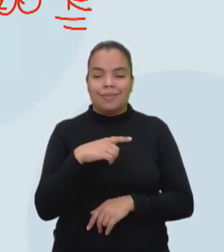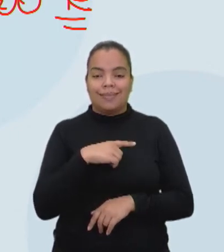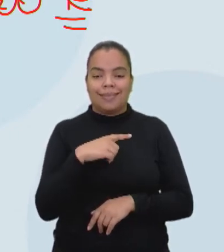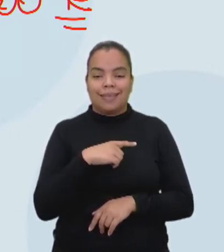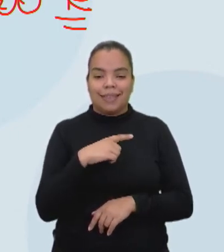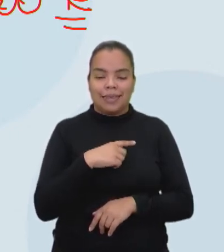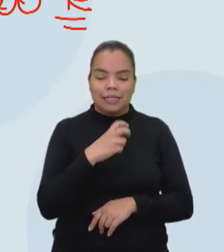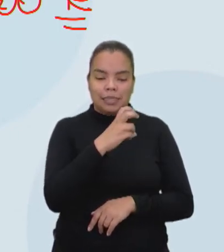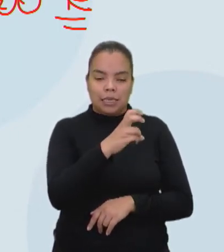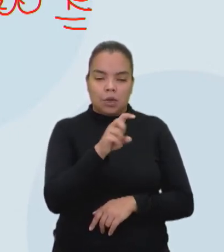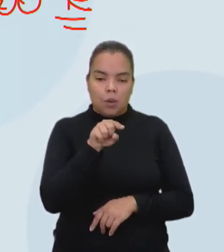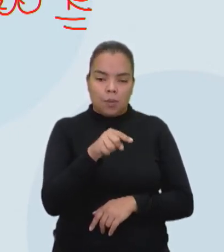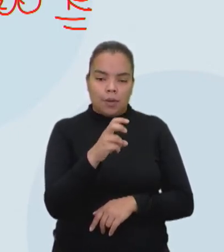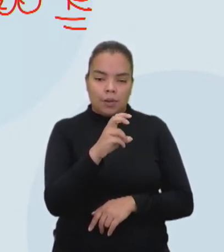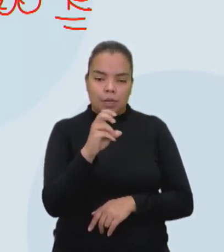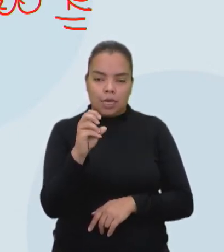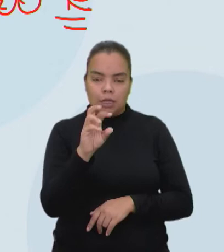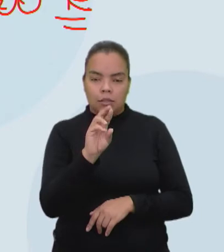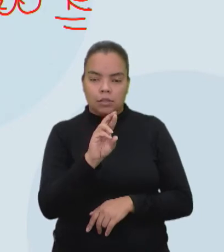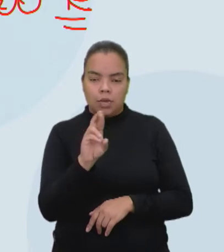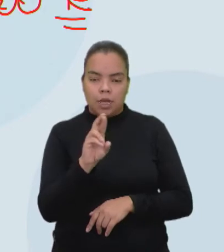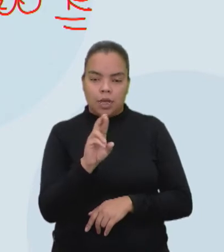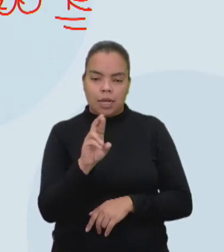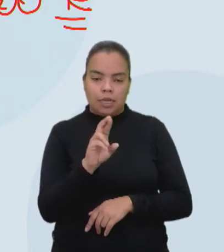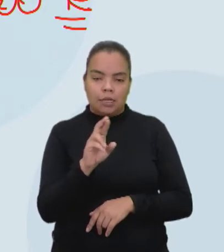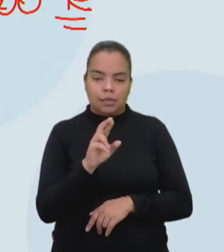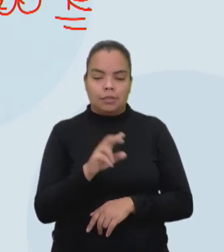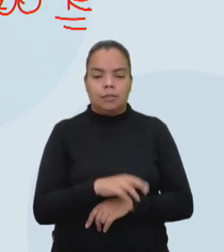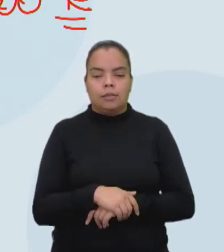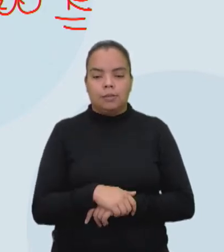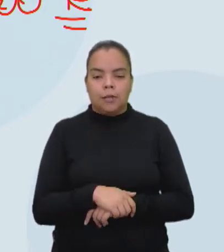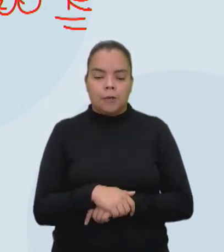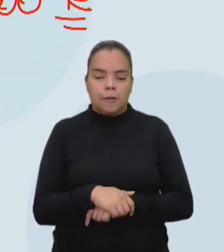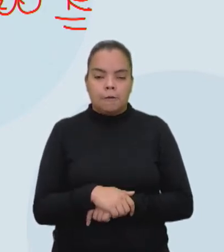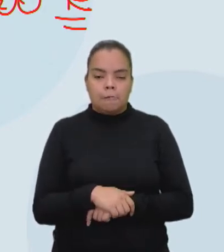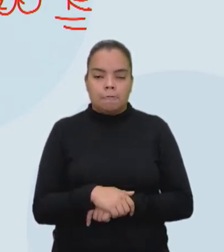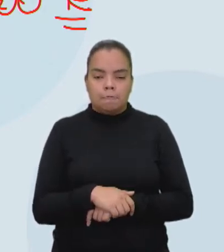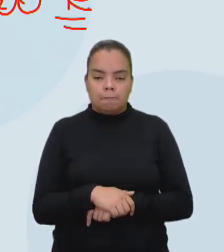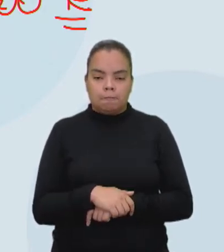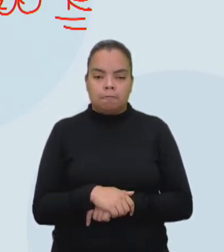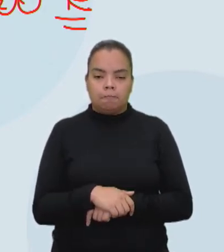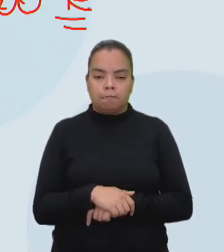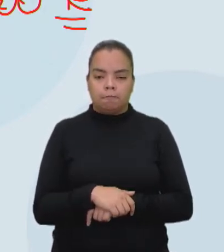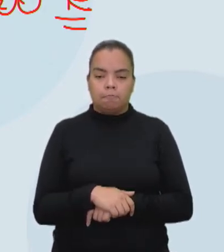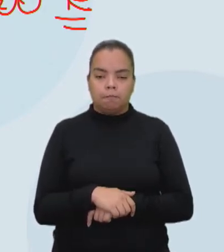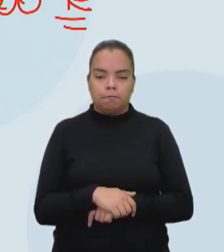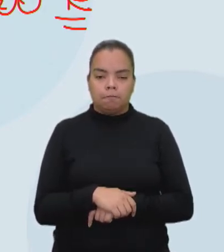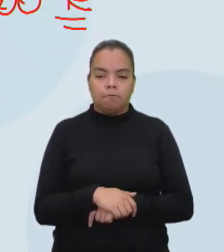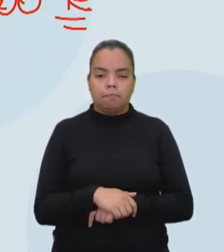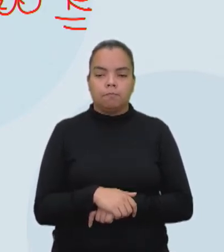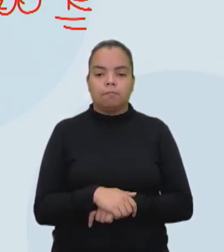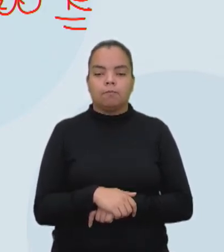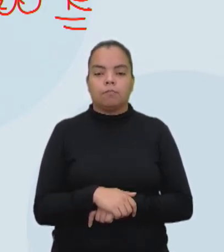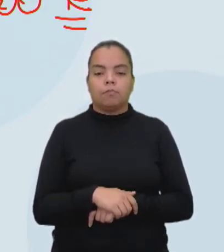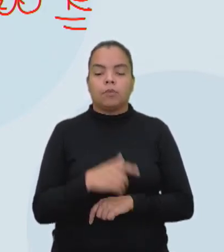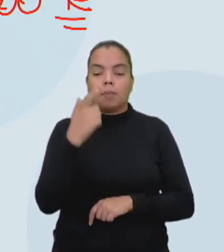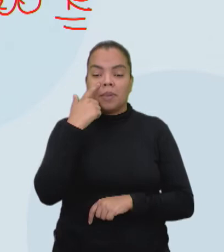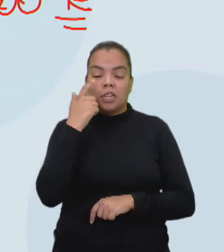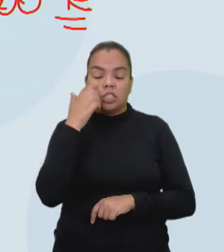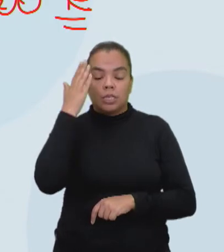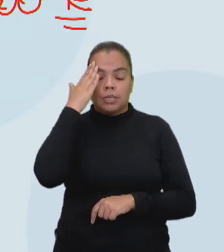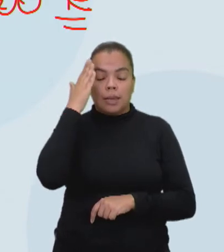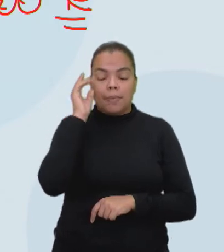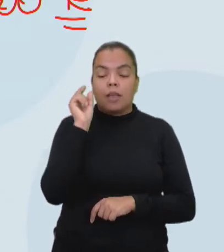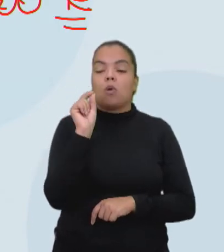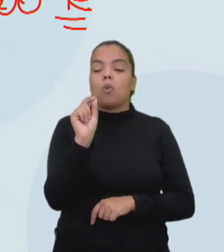e 500 de despesa. Certo? Fiz as contas certas, né? Pra gente saber qual